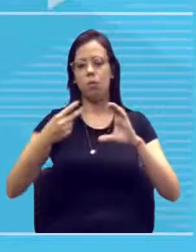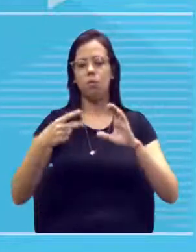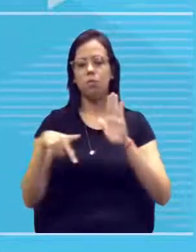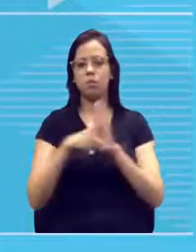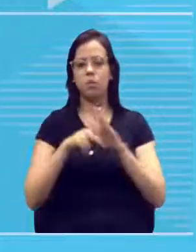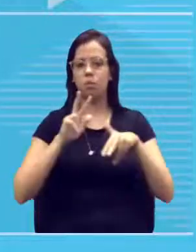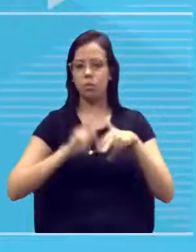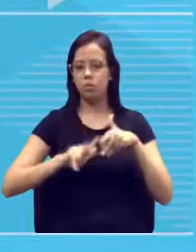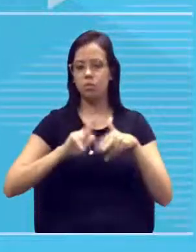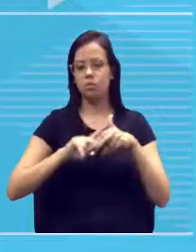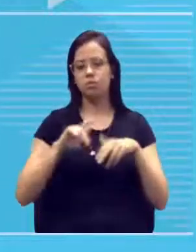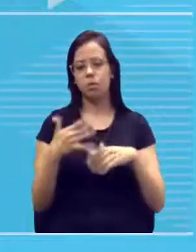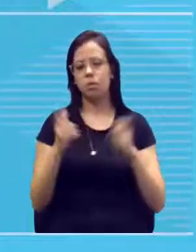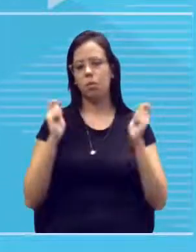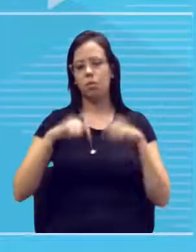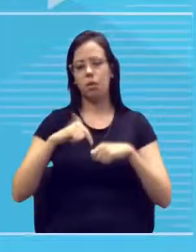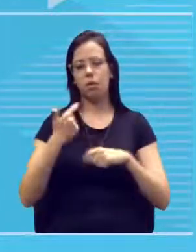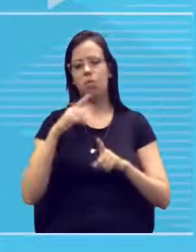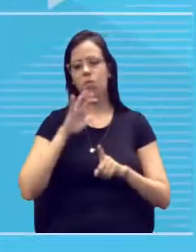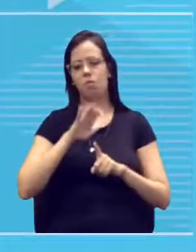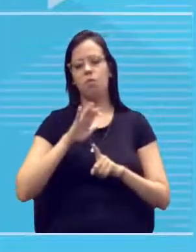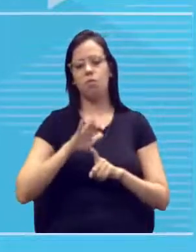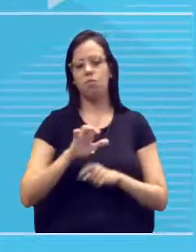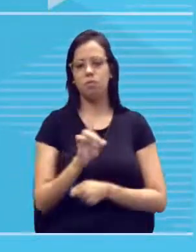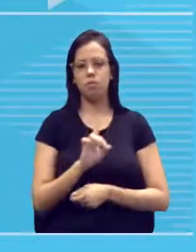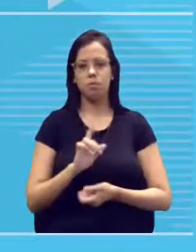influenciar tanto assim, tá?